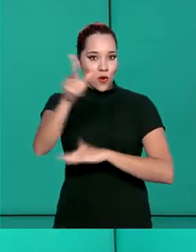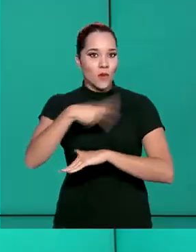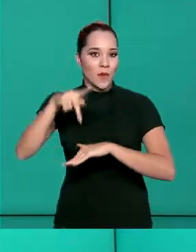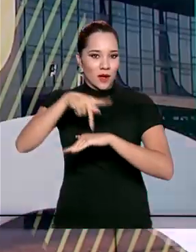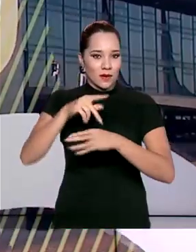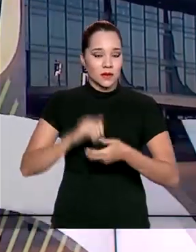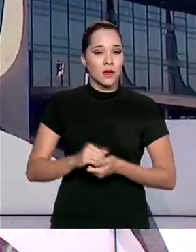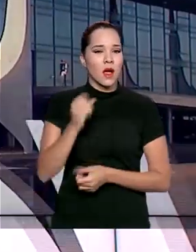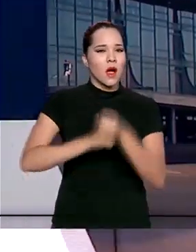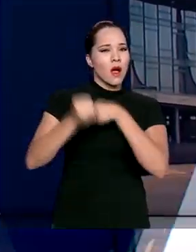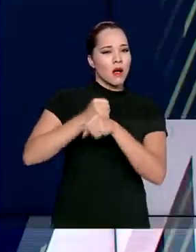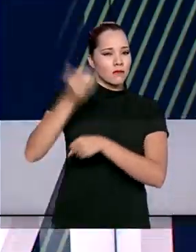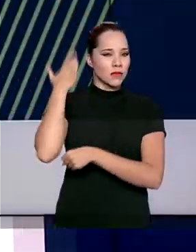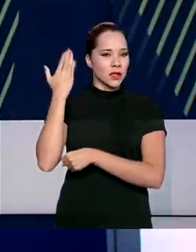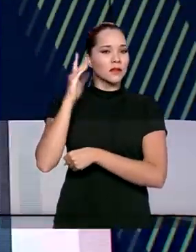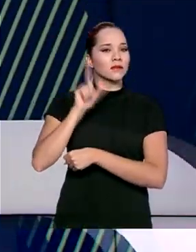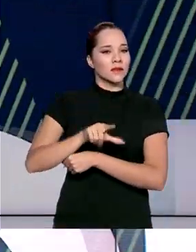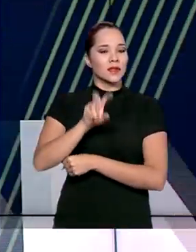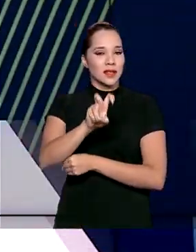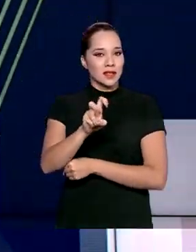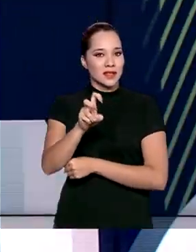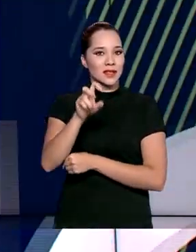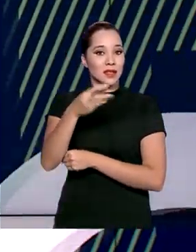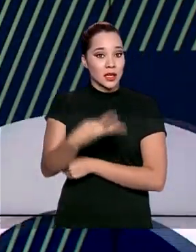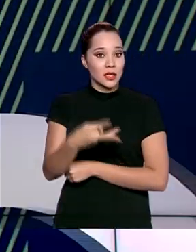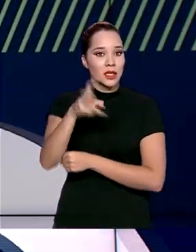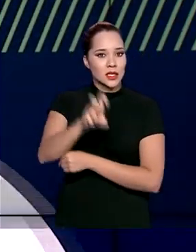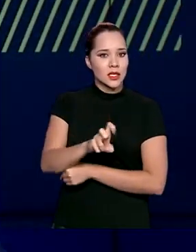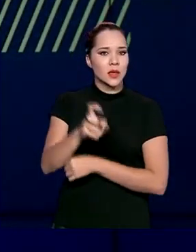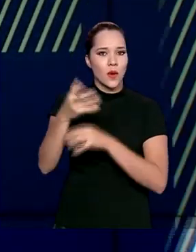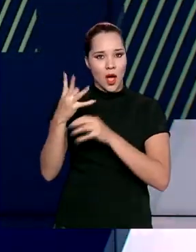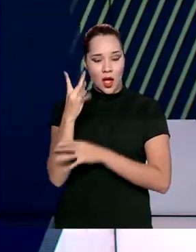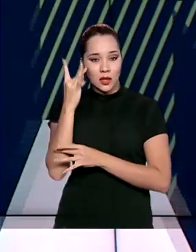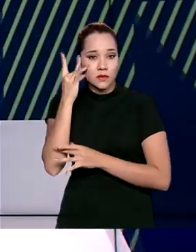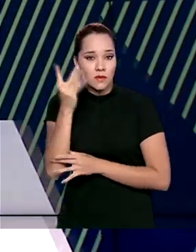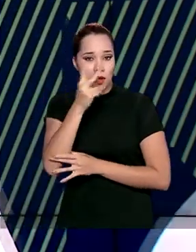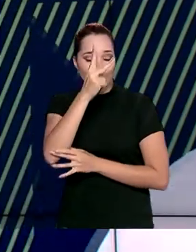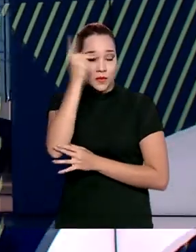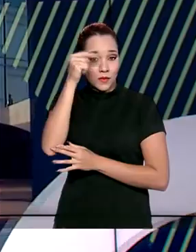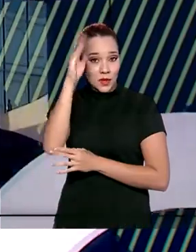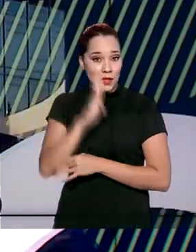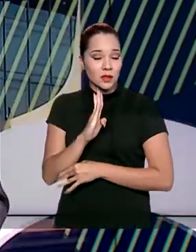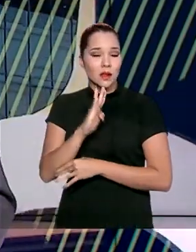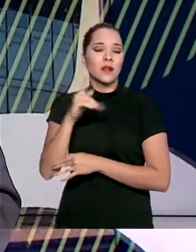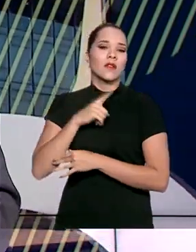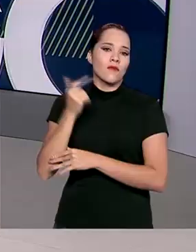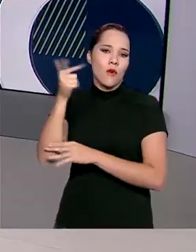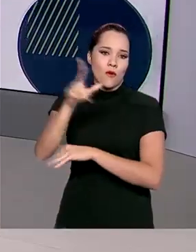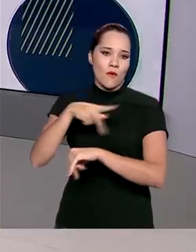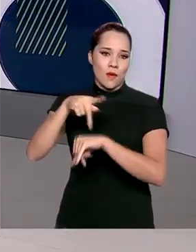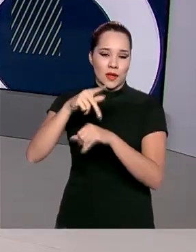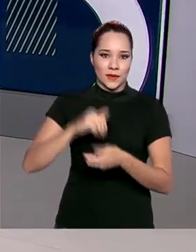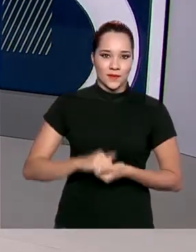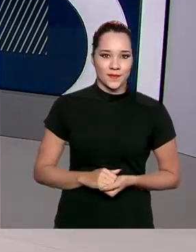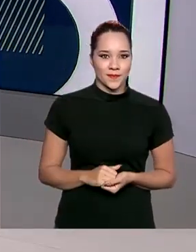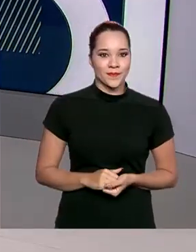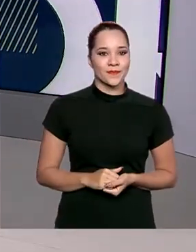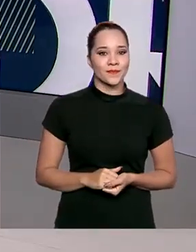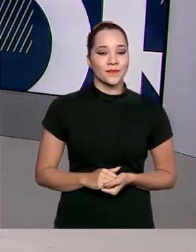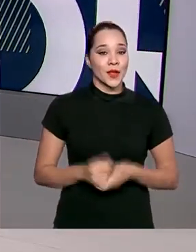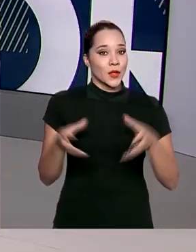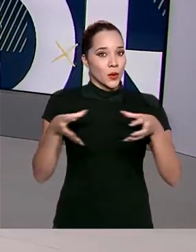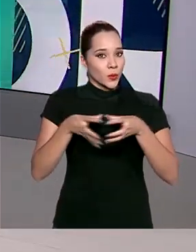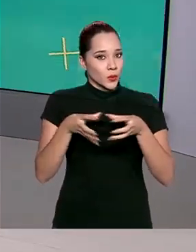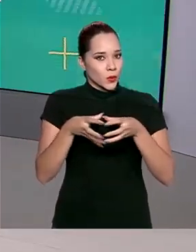No ano passado, foram feitos 35 atendimentos a brasileiras vítimas de violência fora do país. A nossa